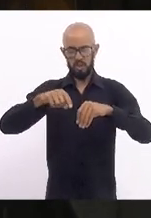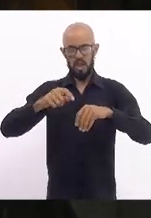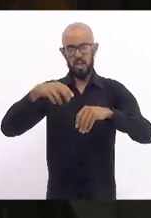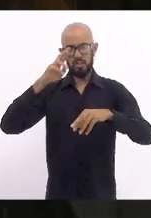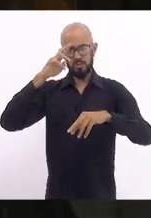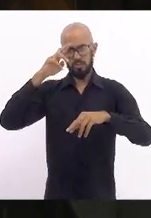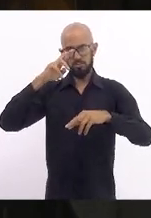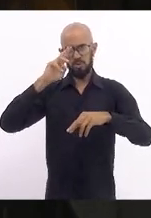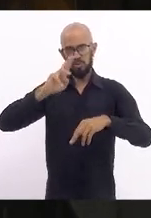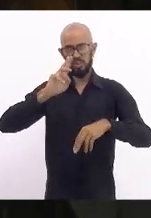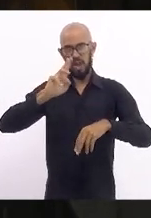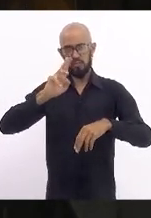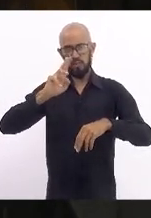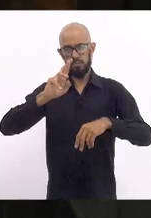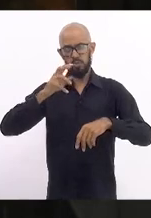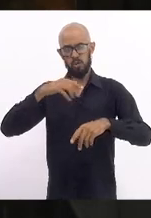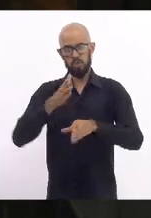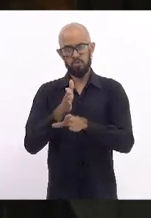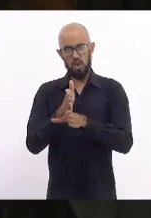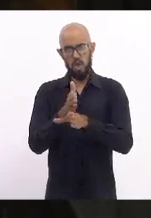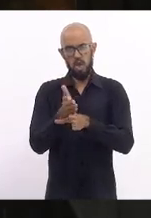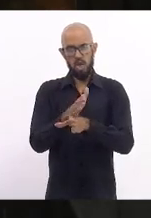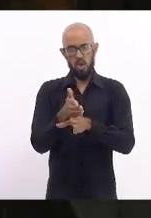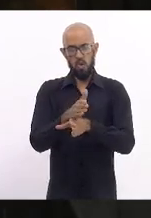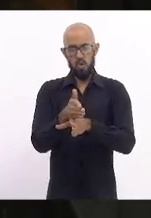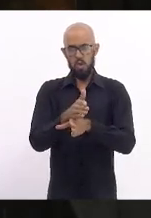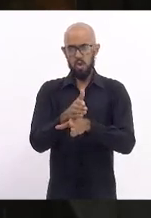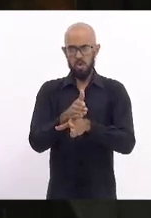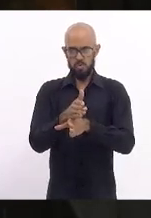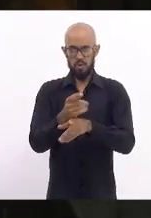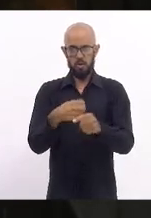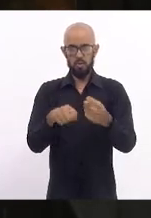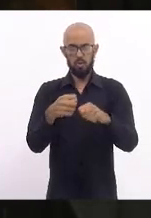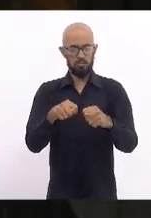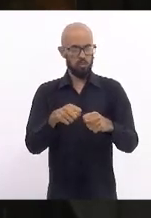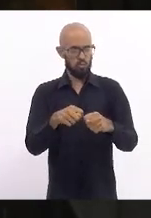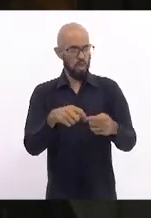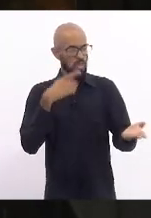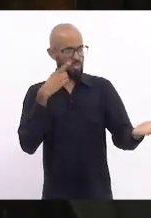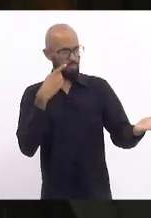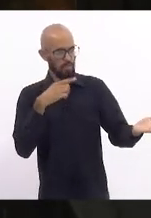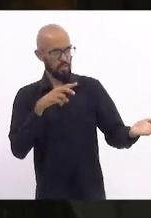econômico. deputado Valdar César conhece esse assunto.